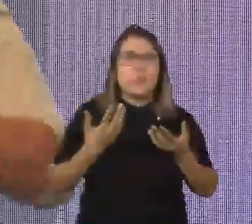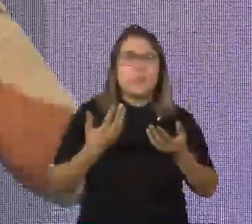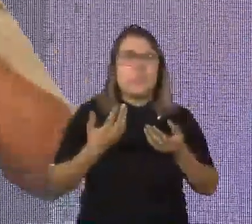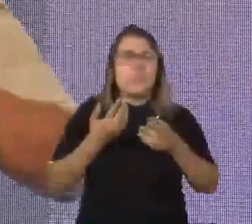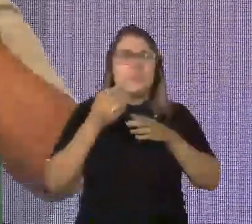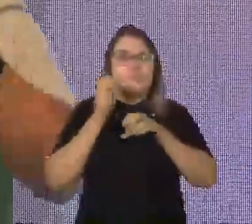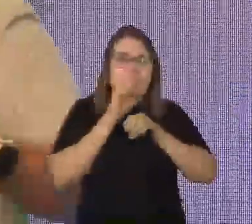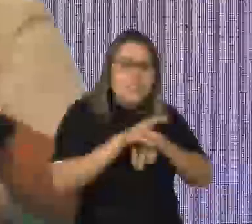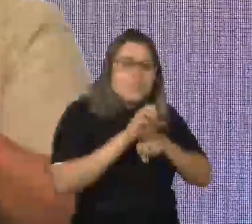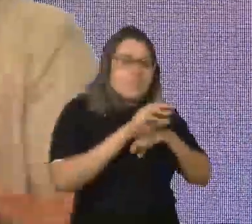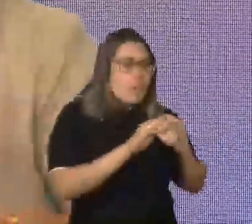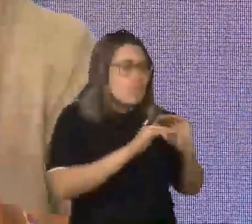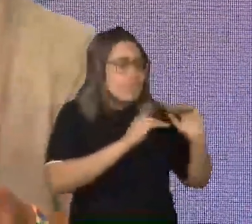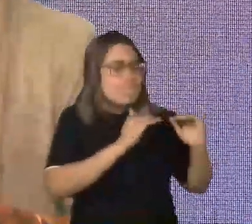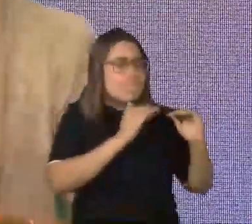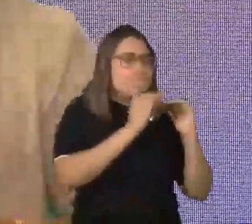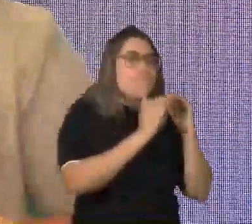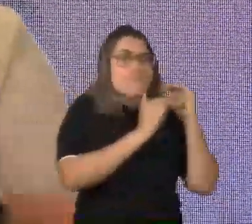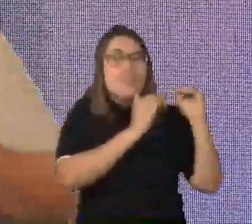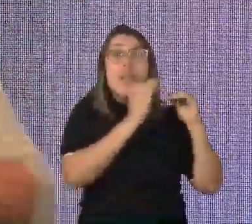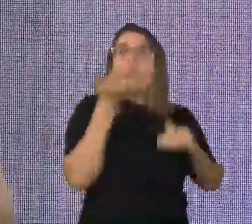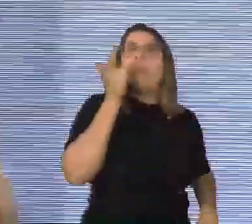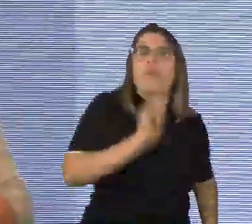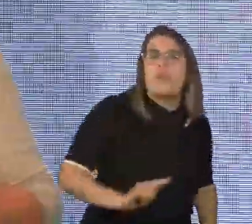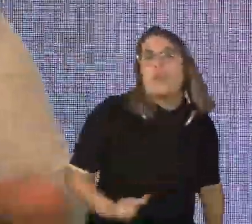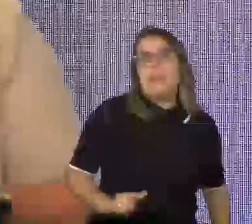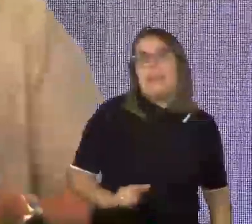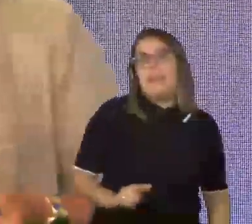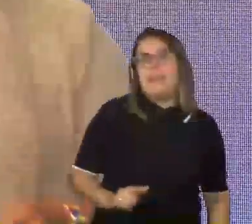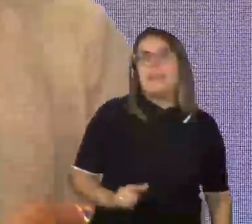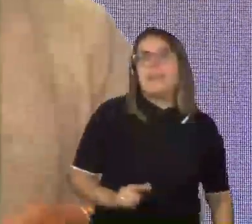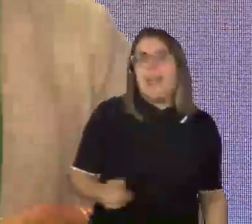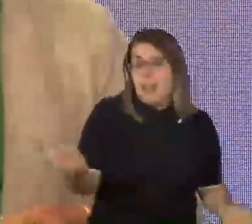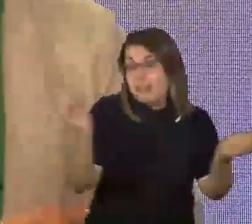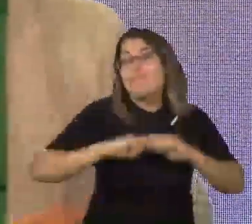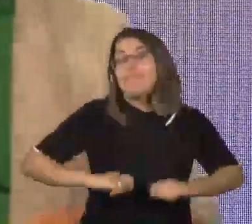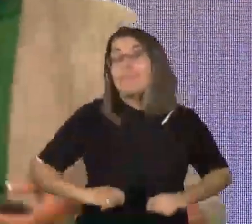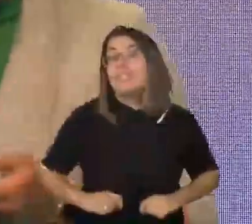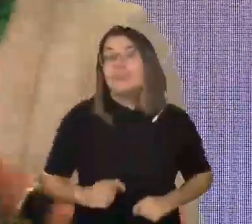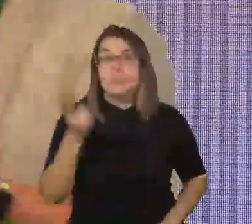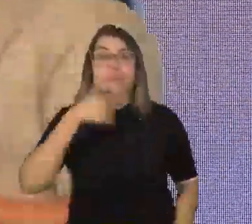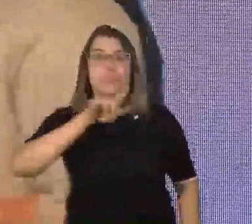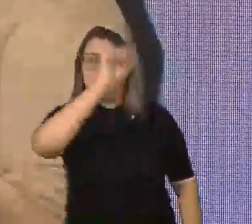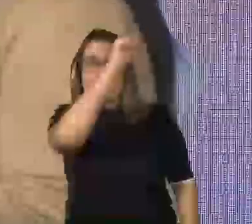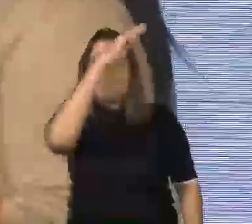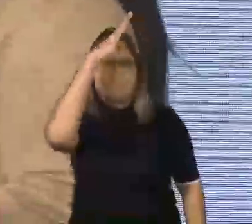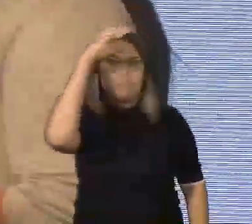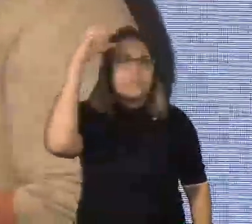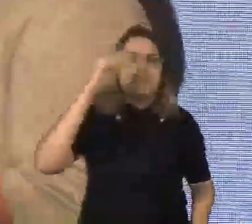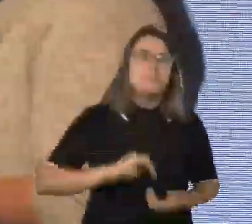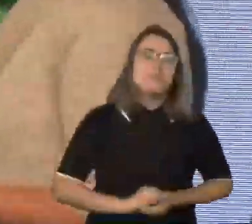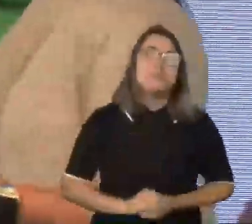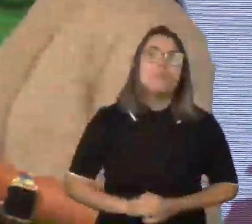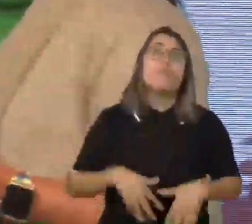em grão, de passo a passo, essa criança iria conseguir chegar no fechamento do ciclo da alfabetização. Então,